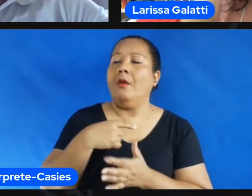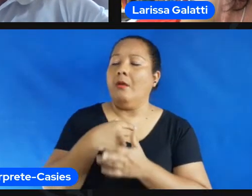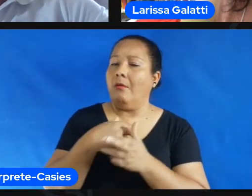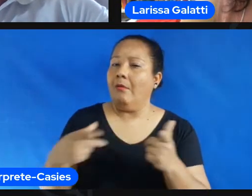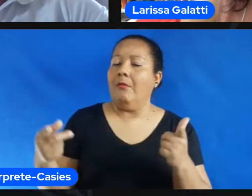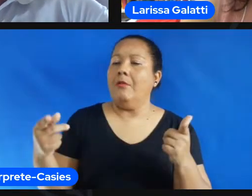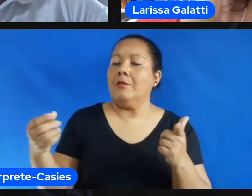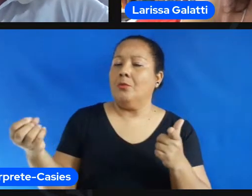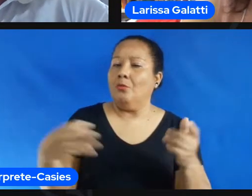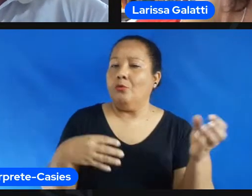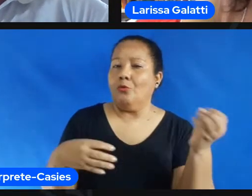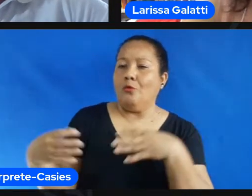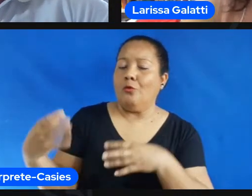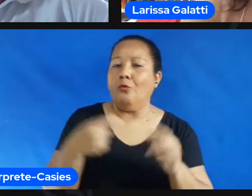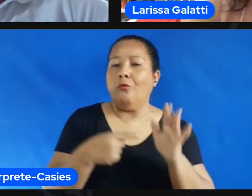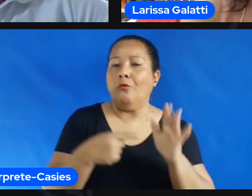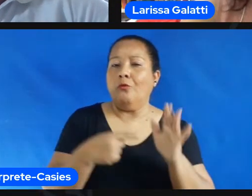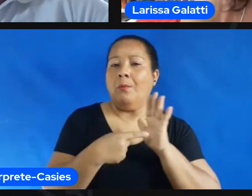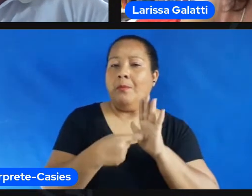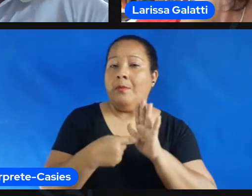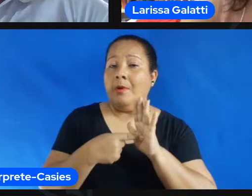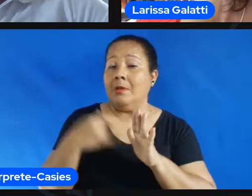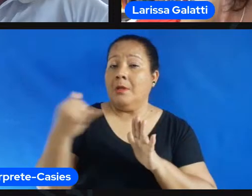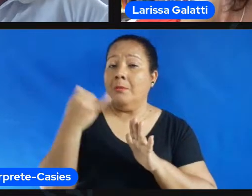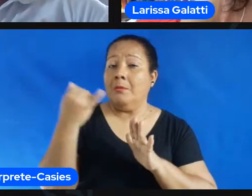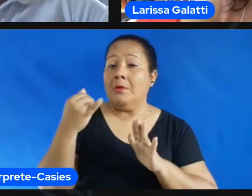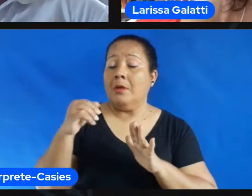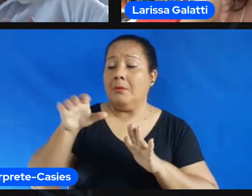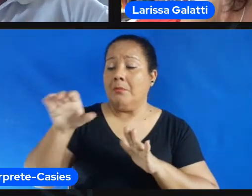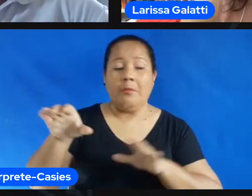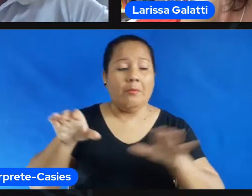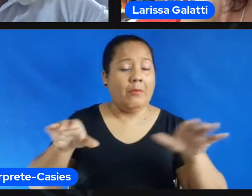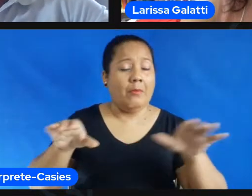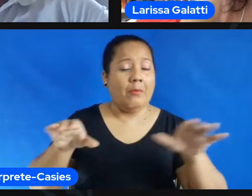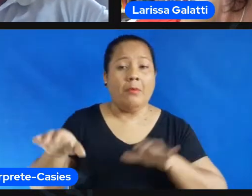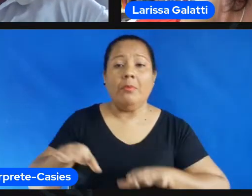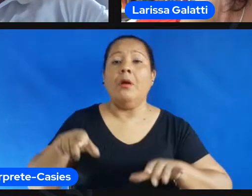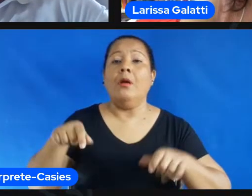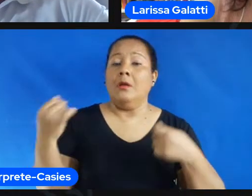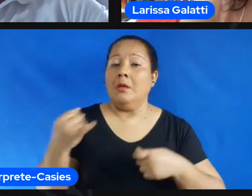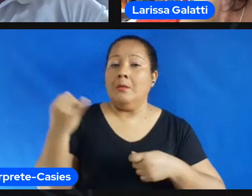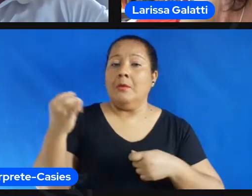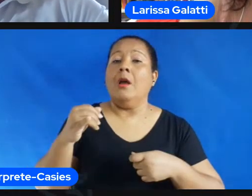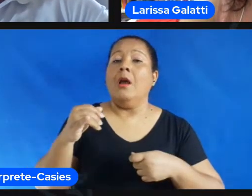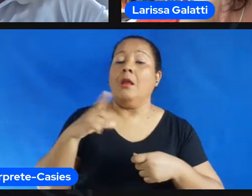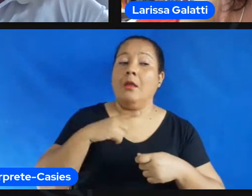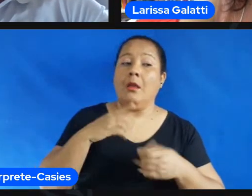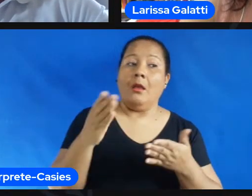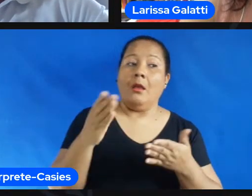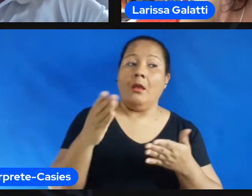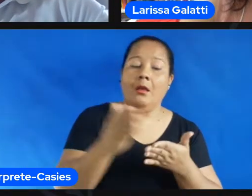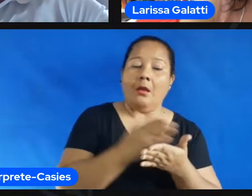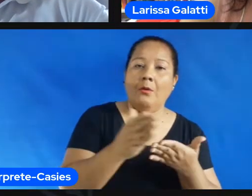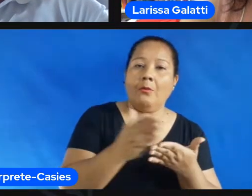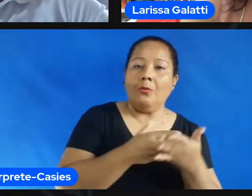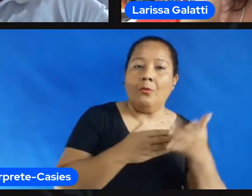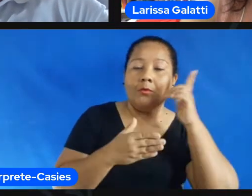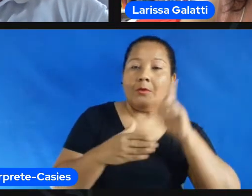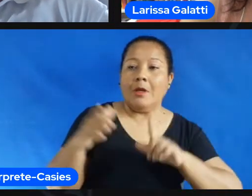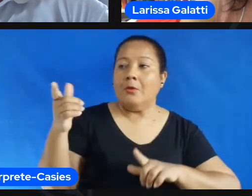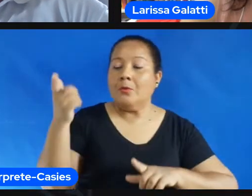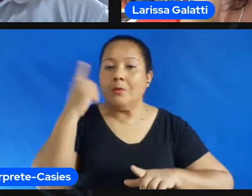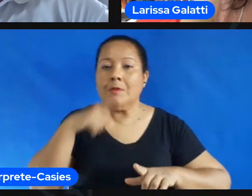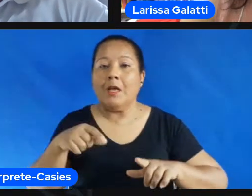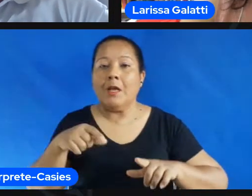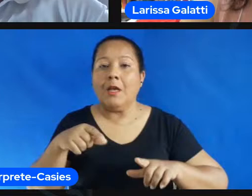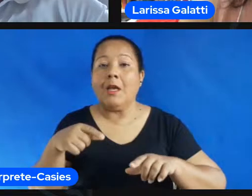novidades e vem dando para o seu espaço né e nesse meio termo tentando enxergar a base